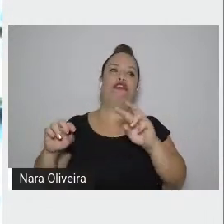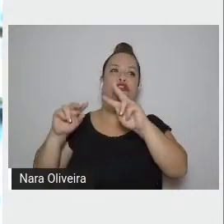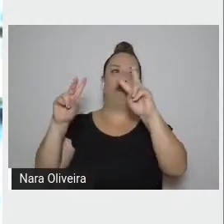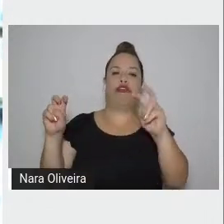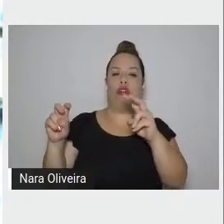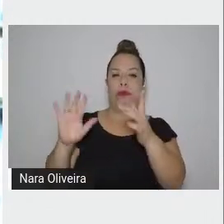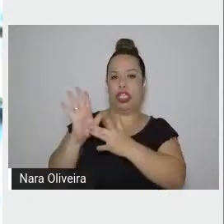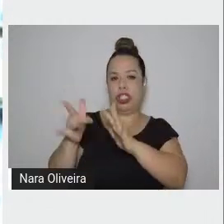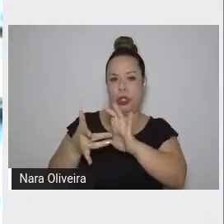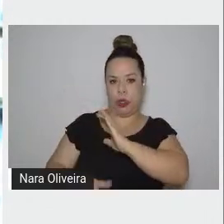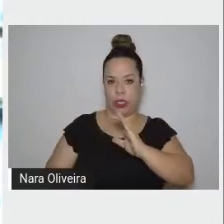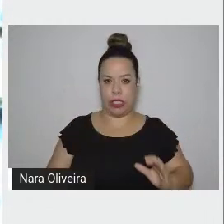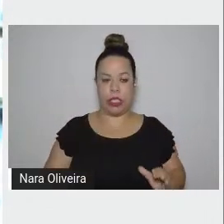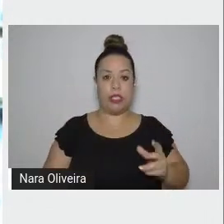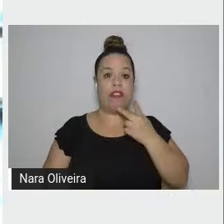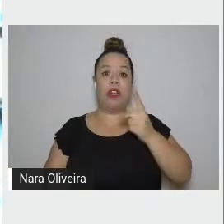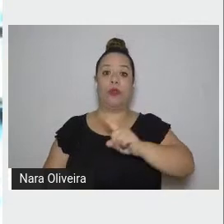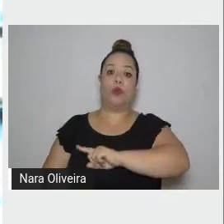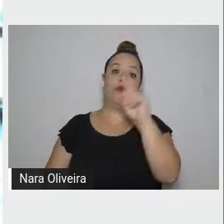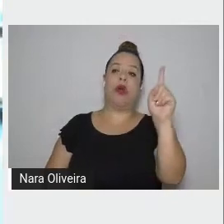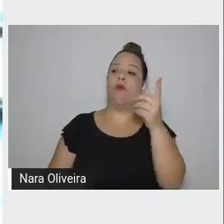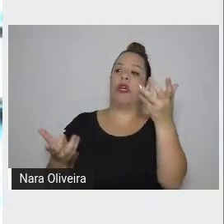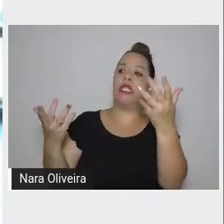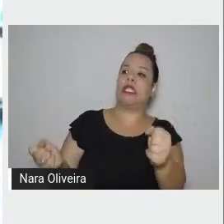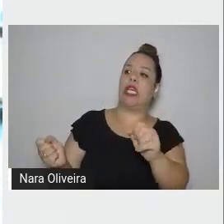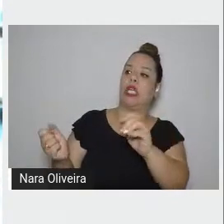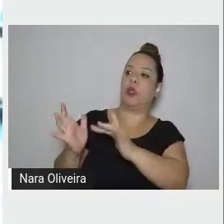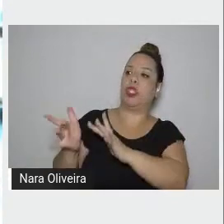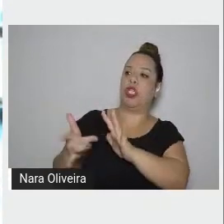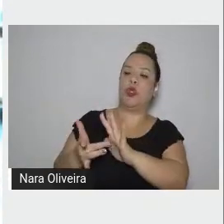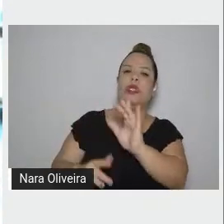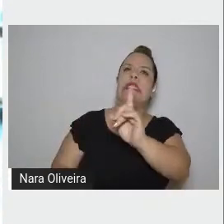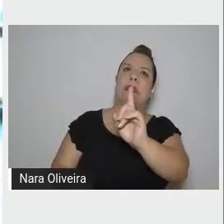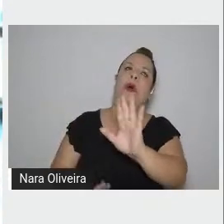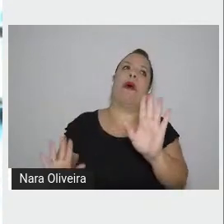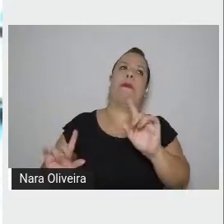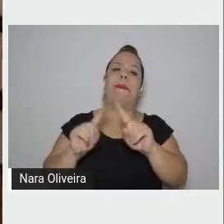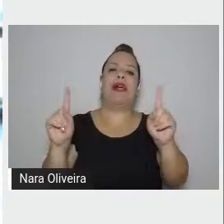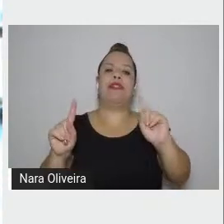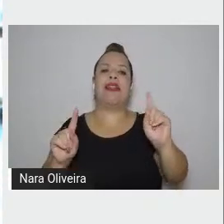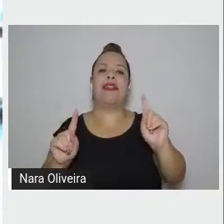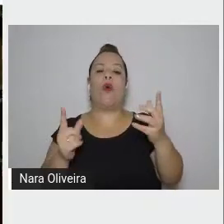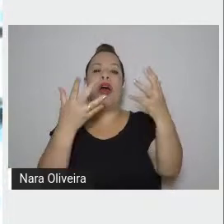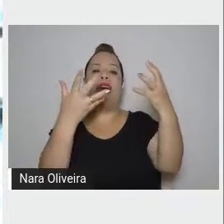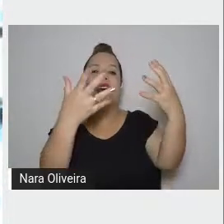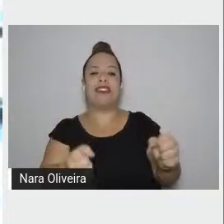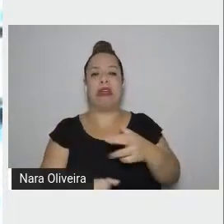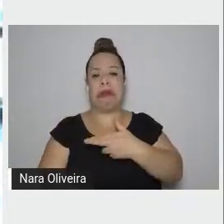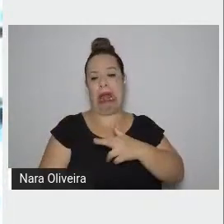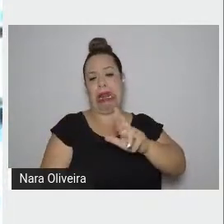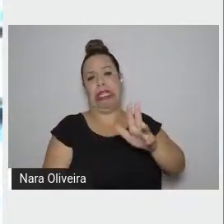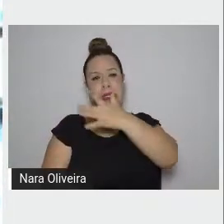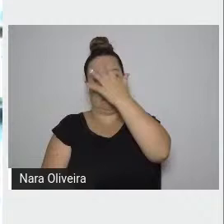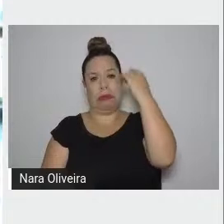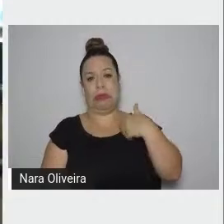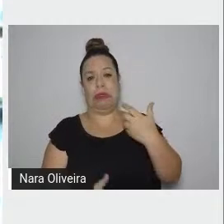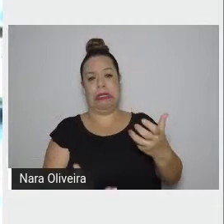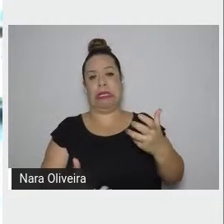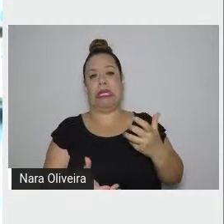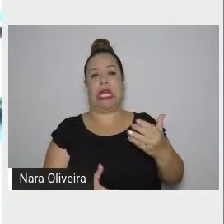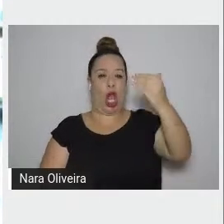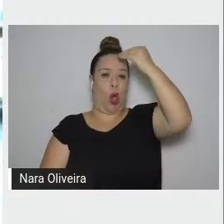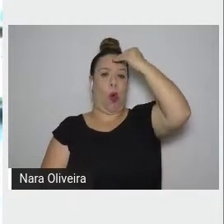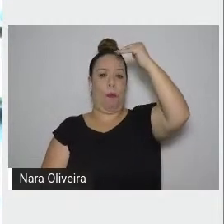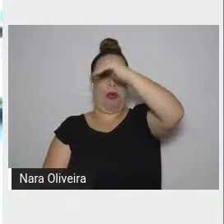Jesus Cristo, mas as religiões que culpabilizam e sacrificam os homens. A jangada de